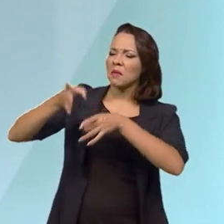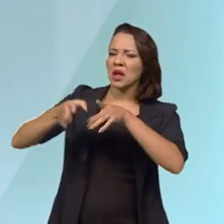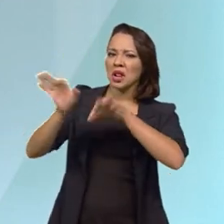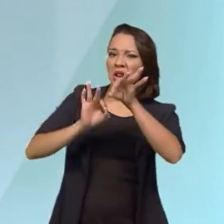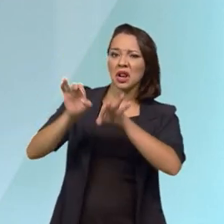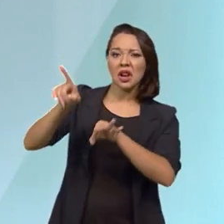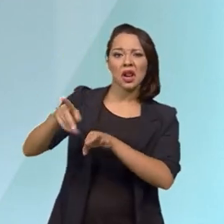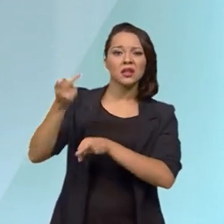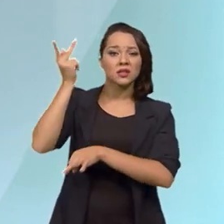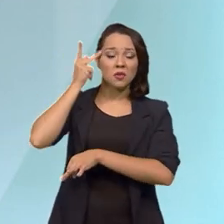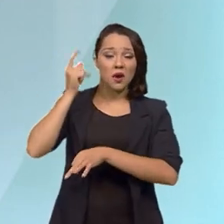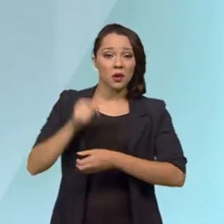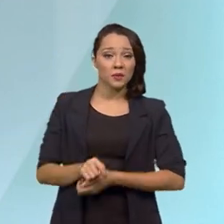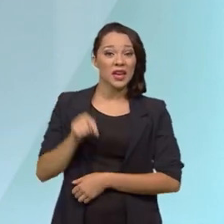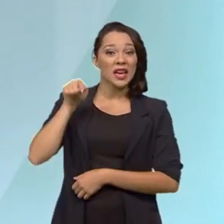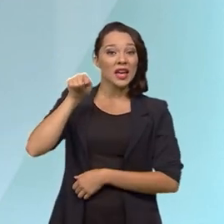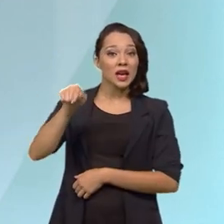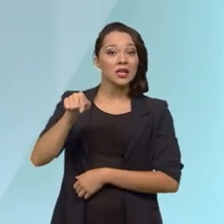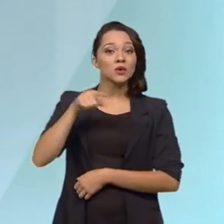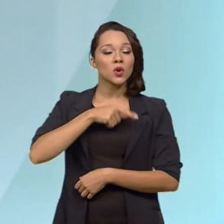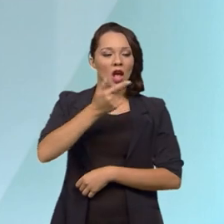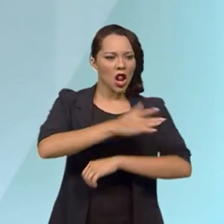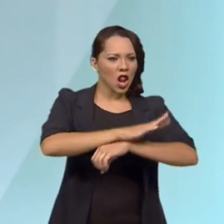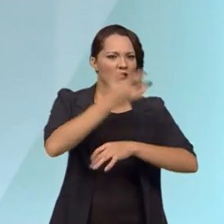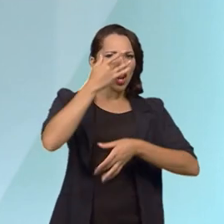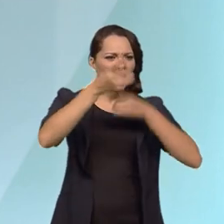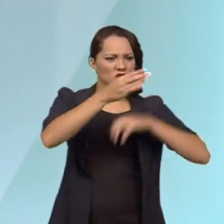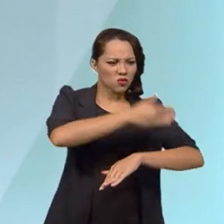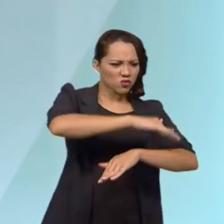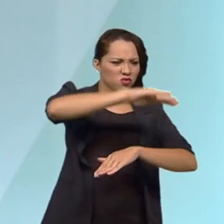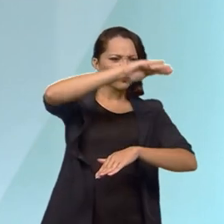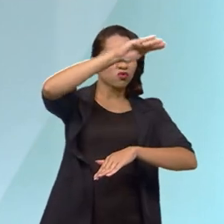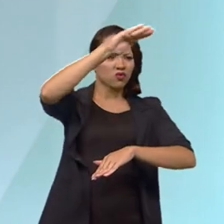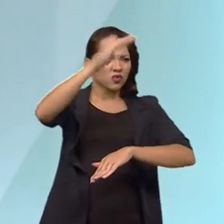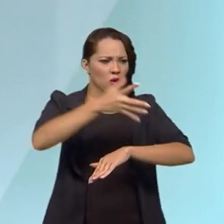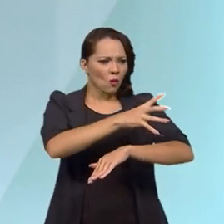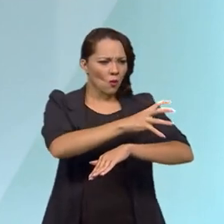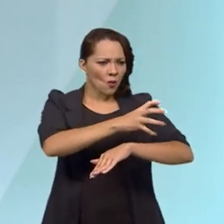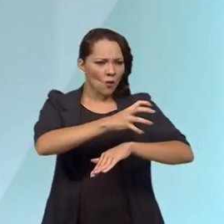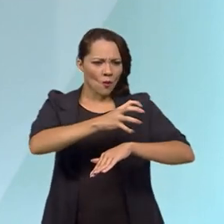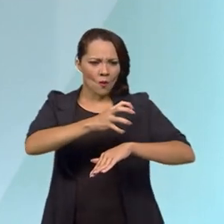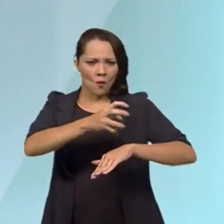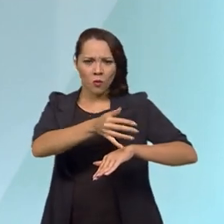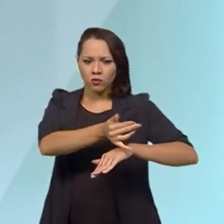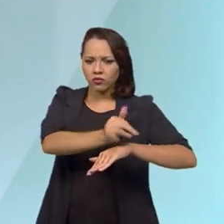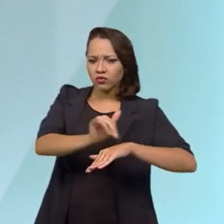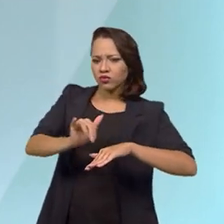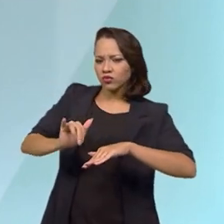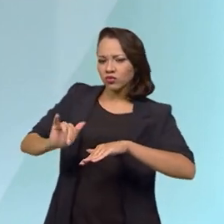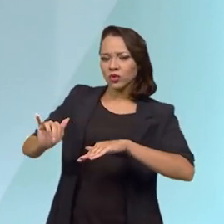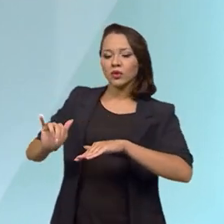Paulo. Esse aterro sanitário ia pegar o lixo e transformar aquele lixo em energia, que eu acho que é uma forma bastante